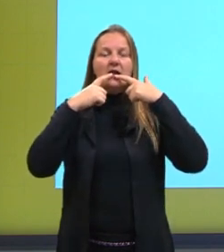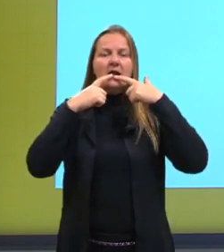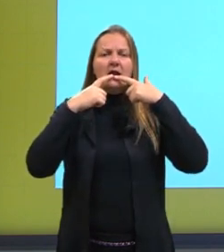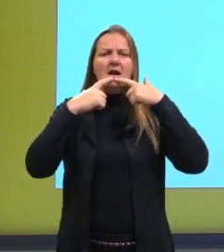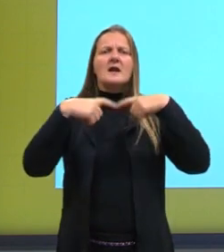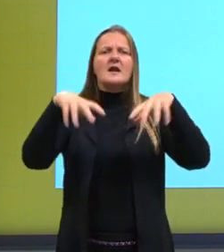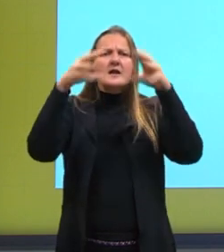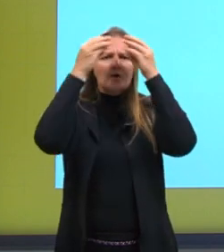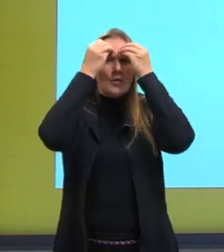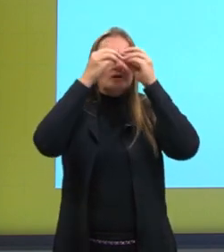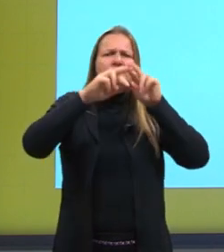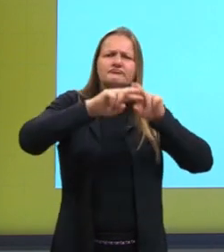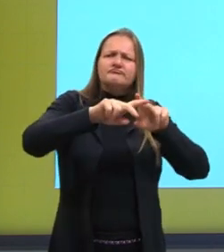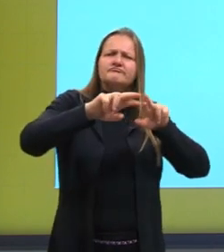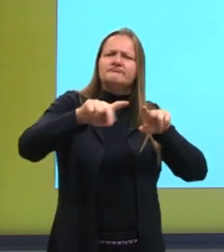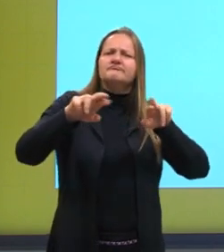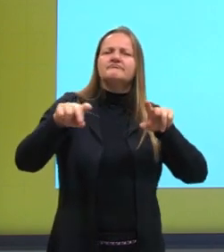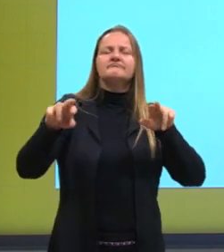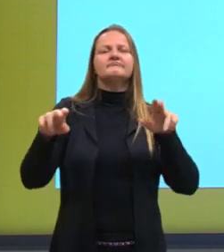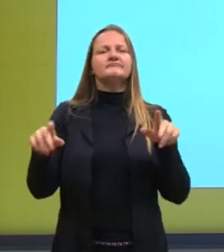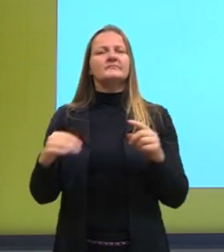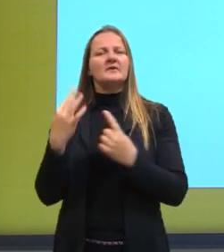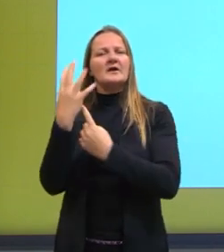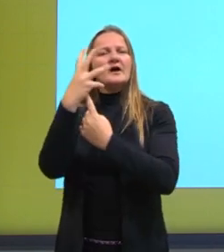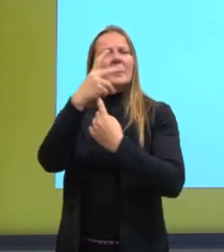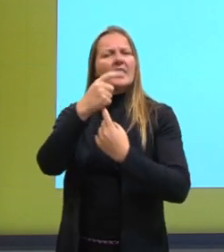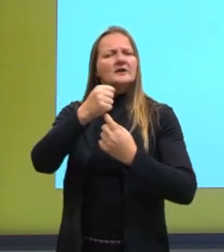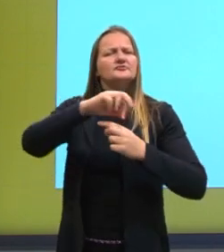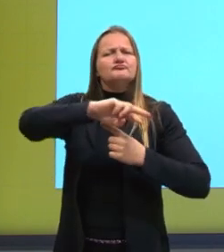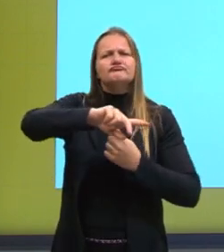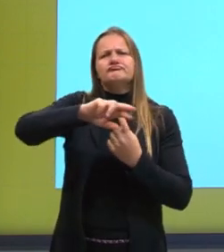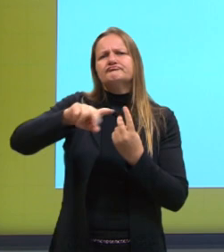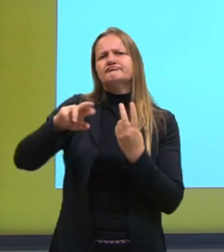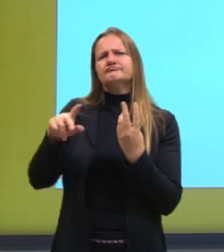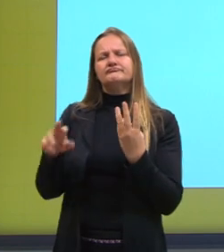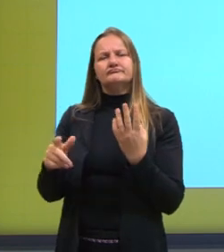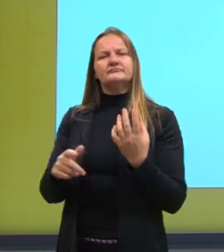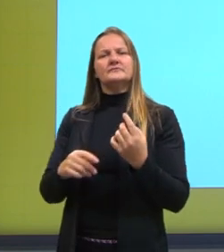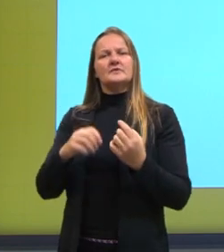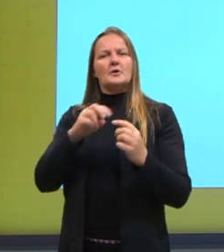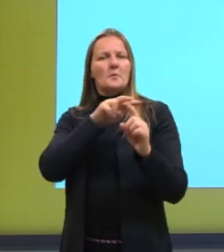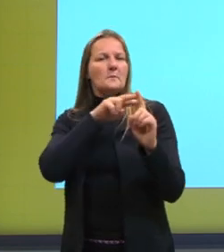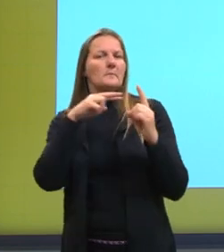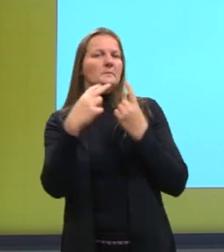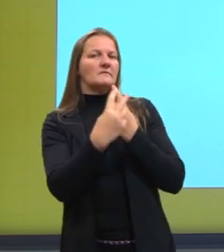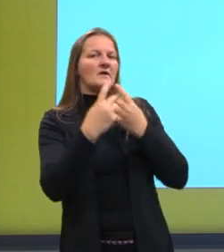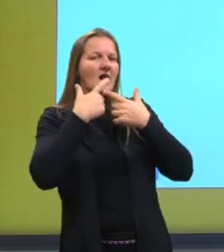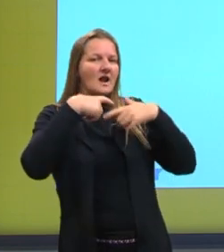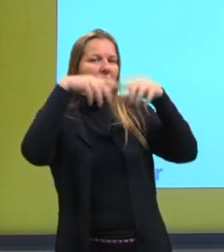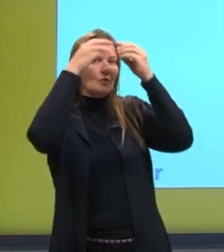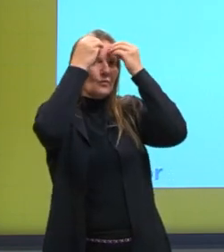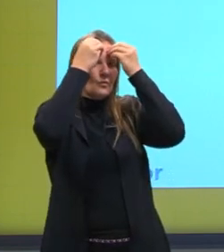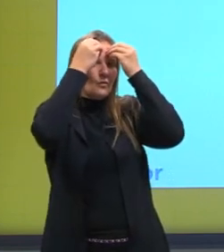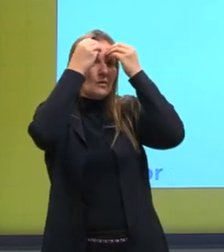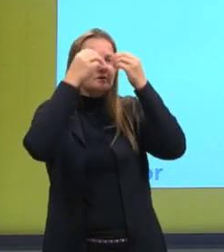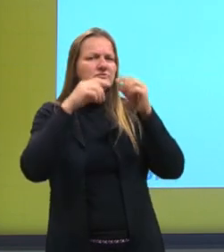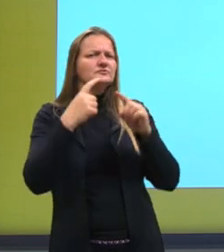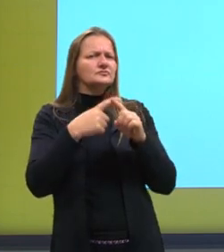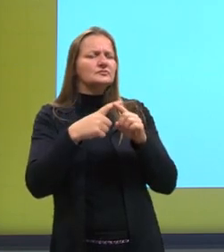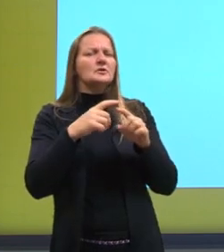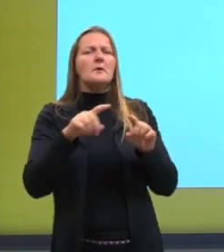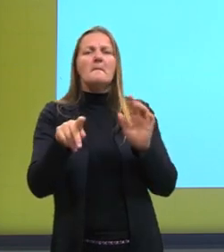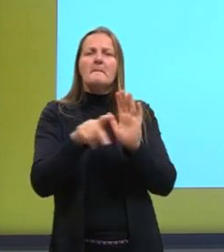formas de linguagem, a arte, enfim, que envolve todas as perspectivas e linguagem. É uma criação